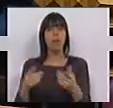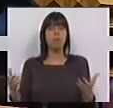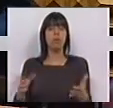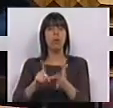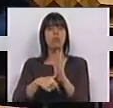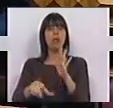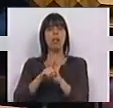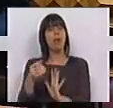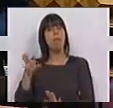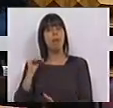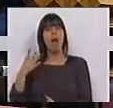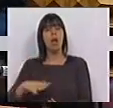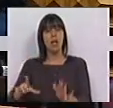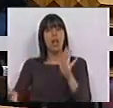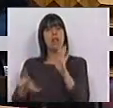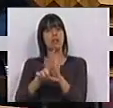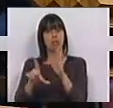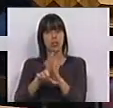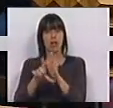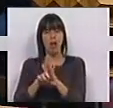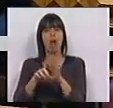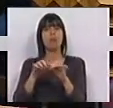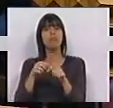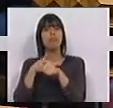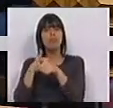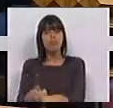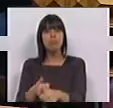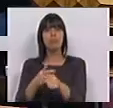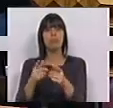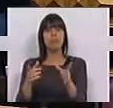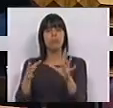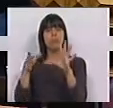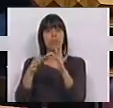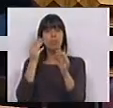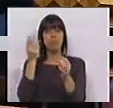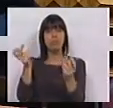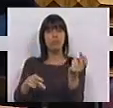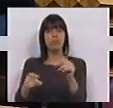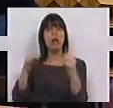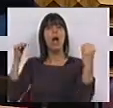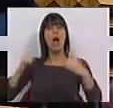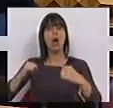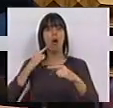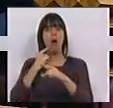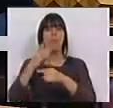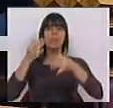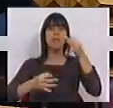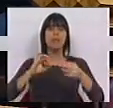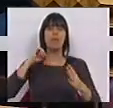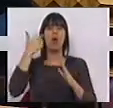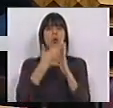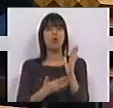O Projeto de Lei do PS pretendia legislar, em consonância e na decorrência, do Acórdão do Tribunal